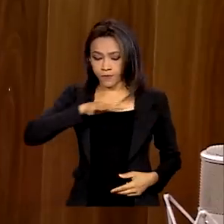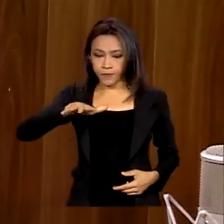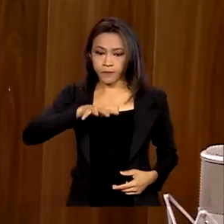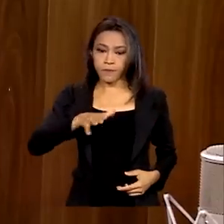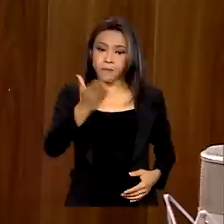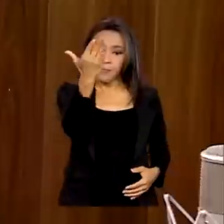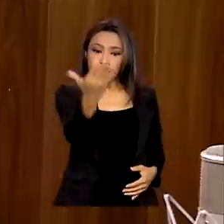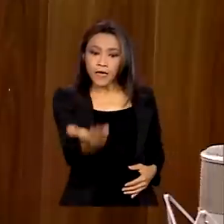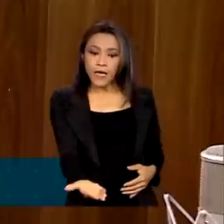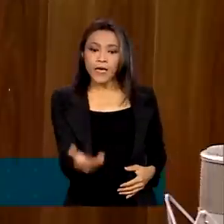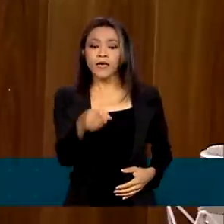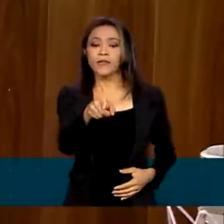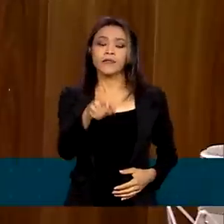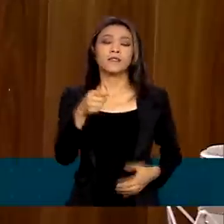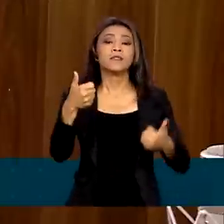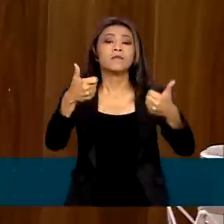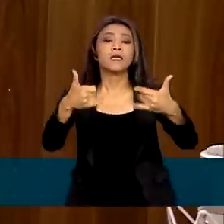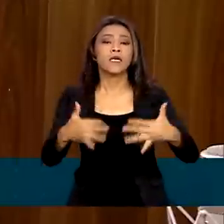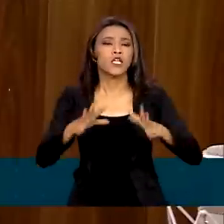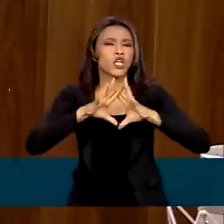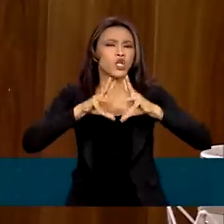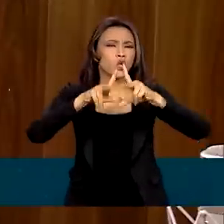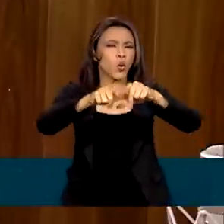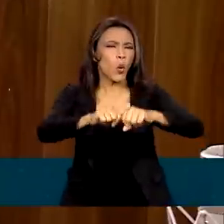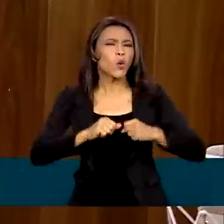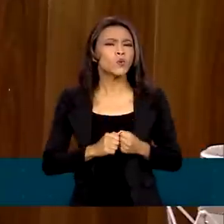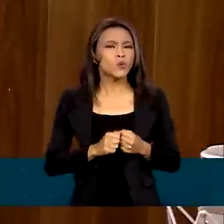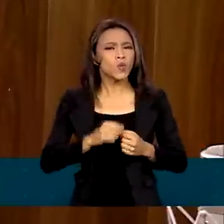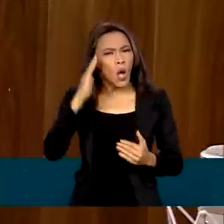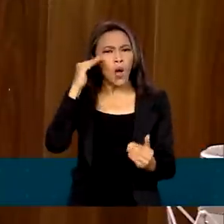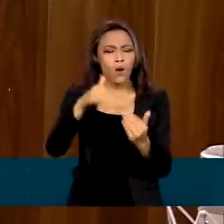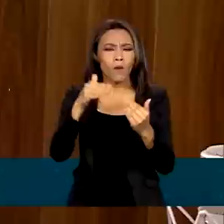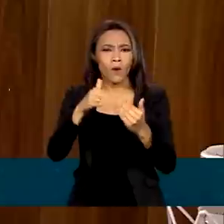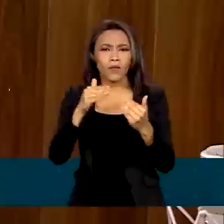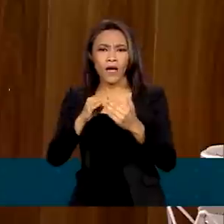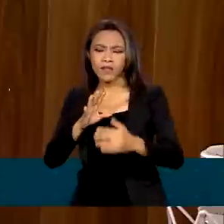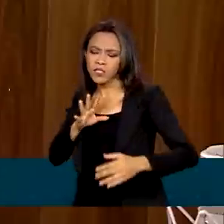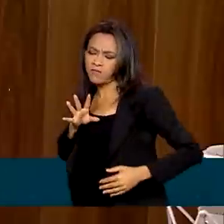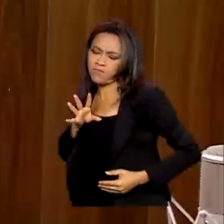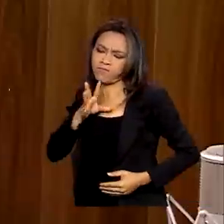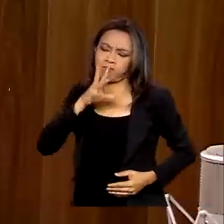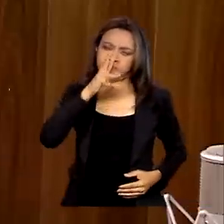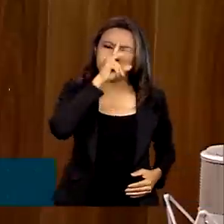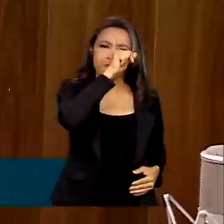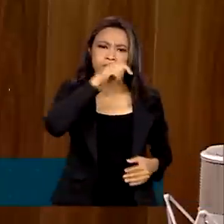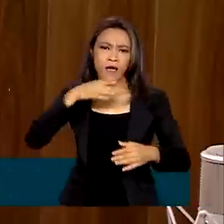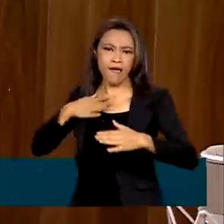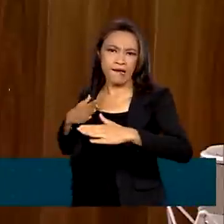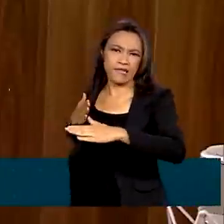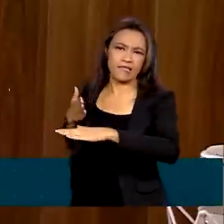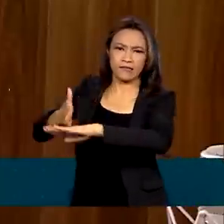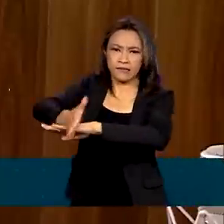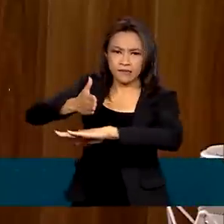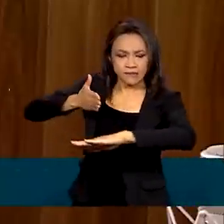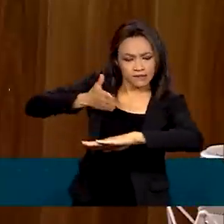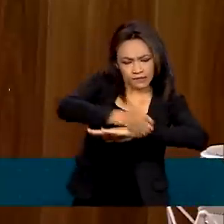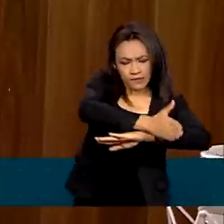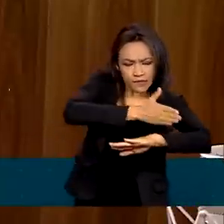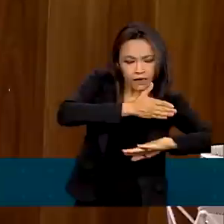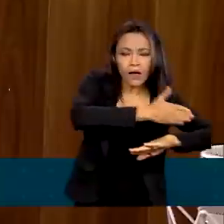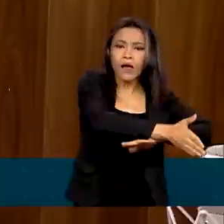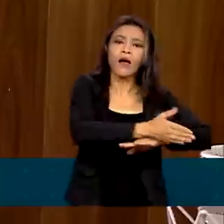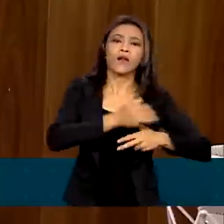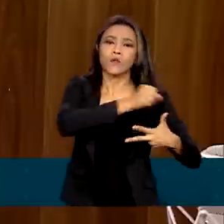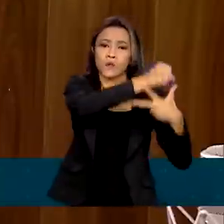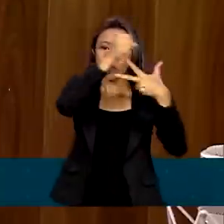aqueles que concorreram para a invasão dos prédios públicos e de alguma maneira se associaram ao processo de depredação